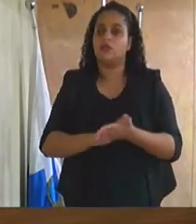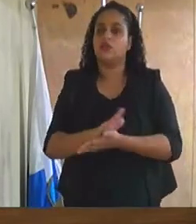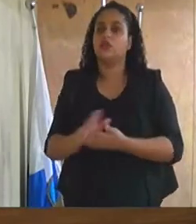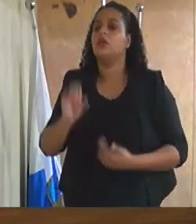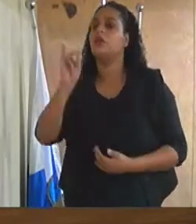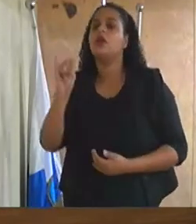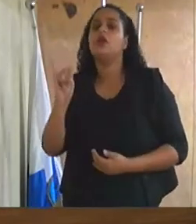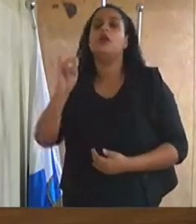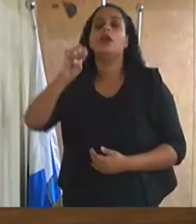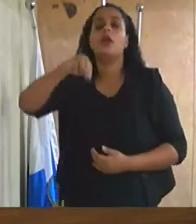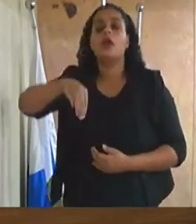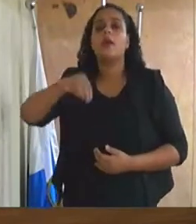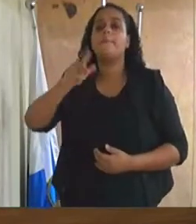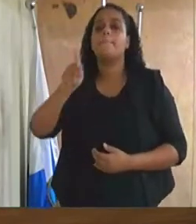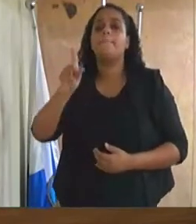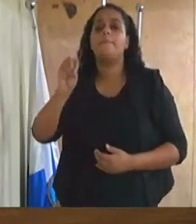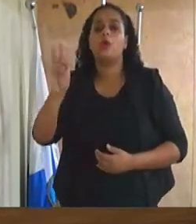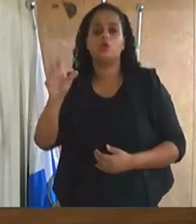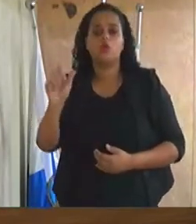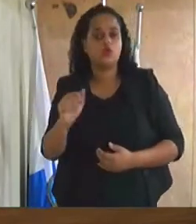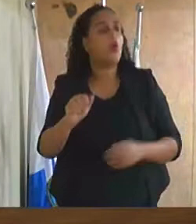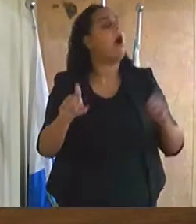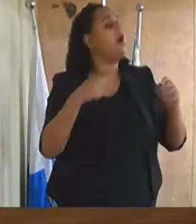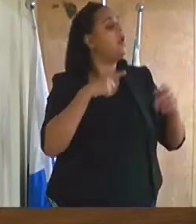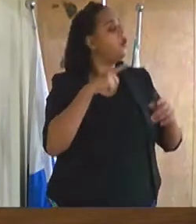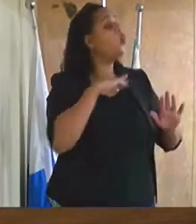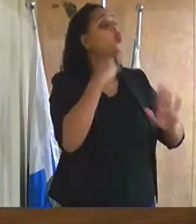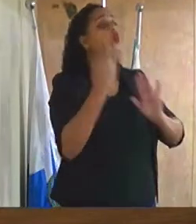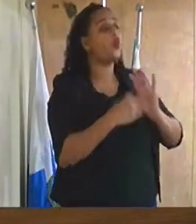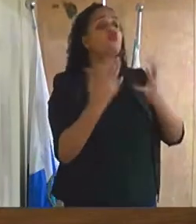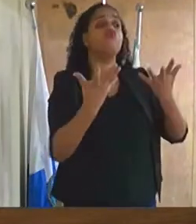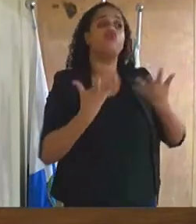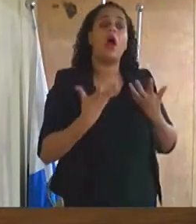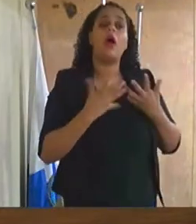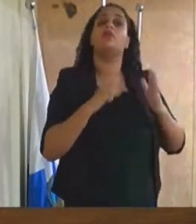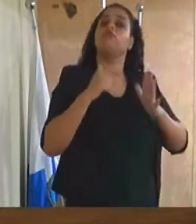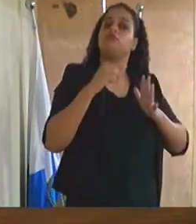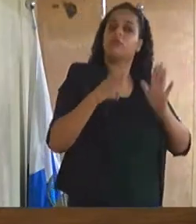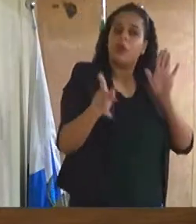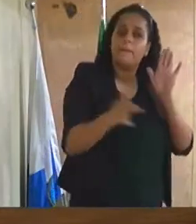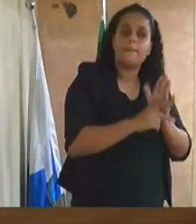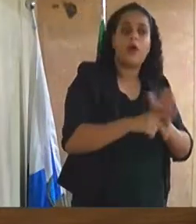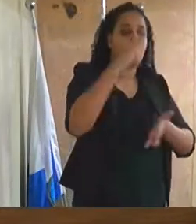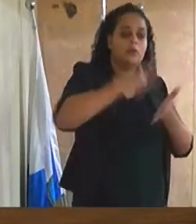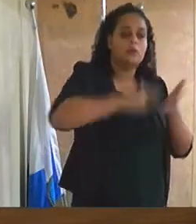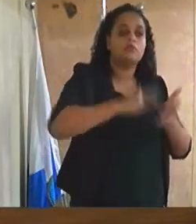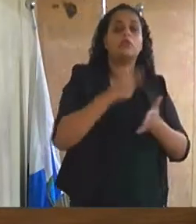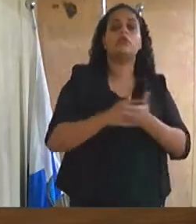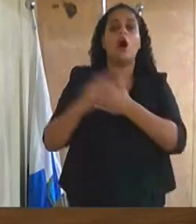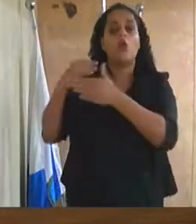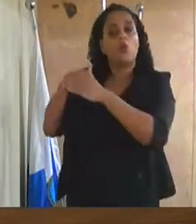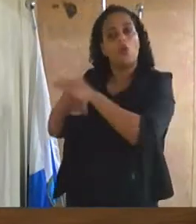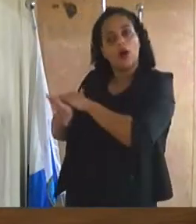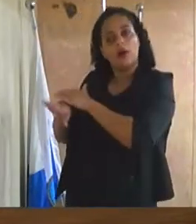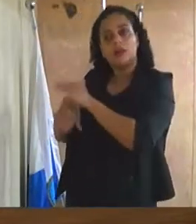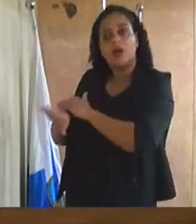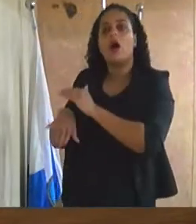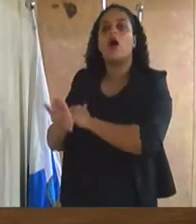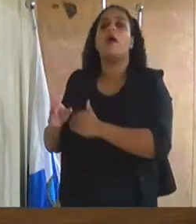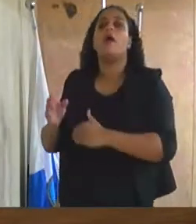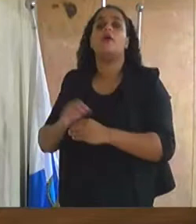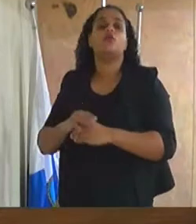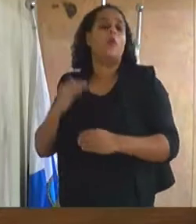eles querem ser regularizados e nós iremos botar no cofre público um valor